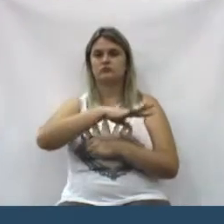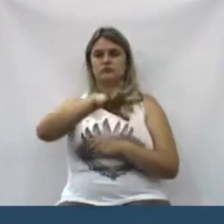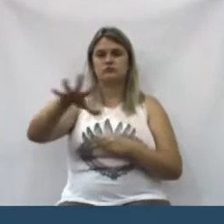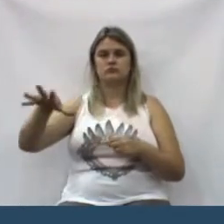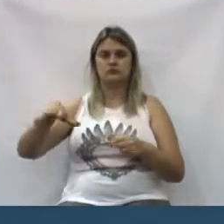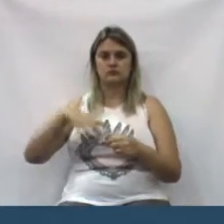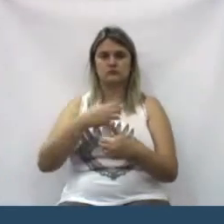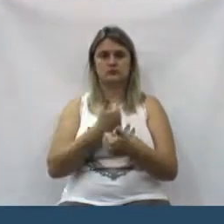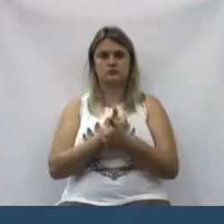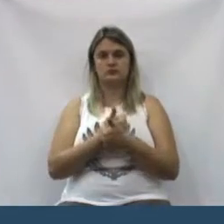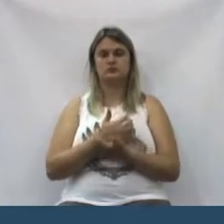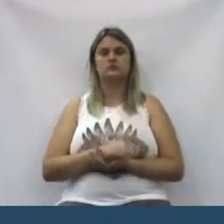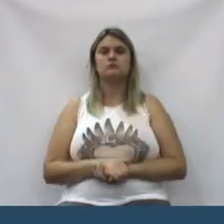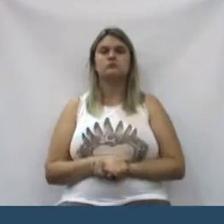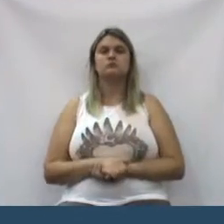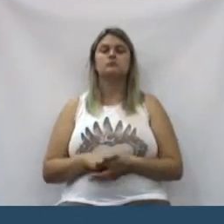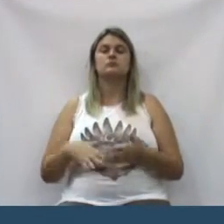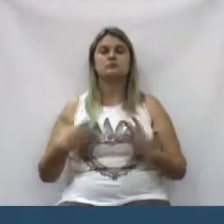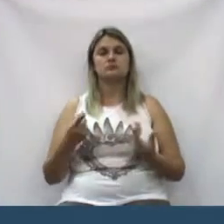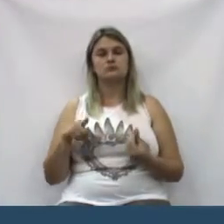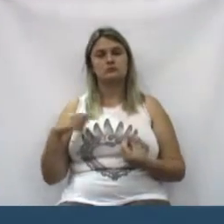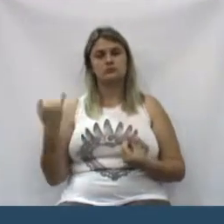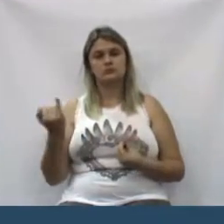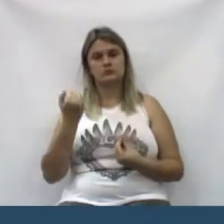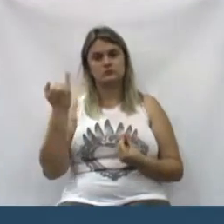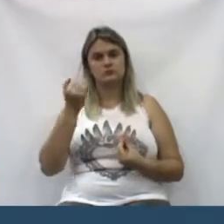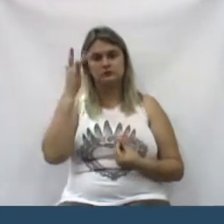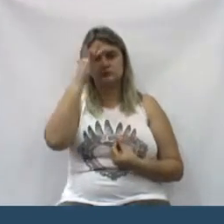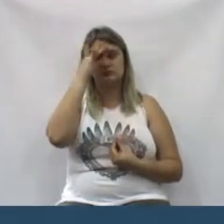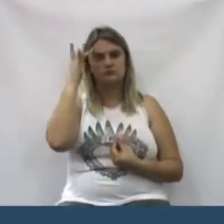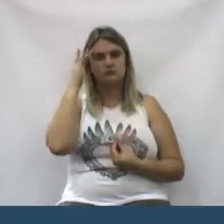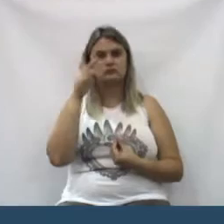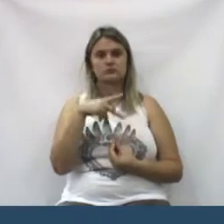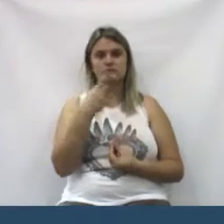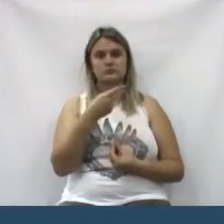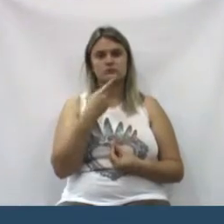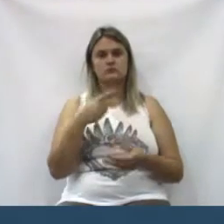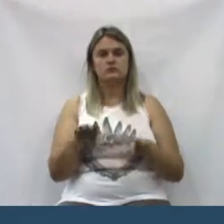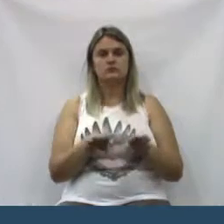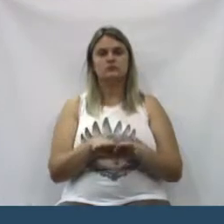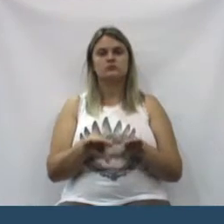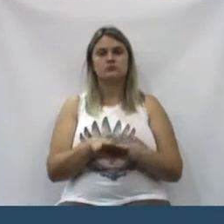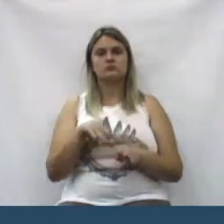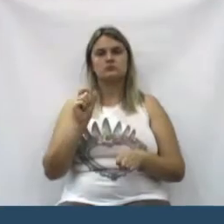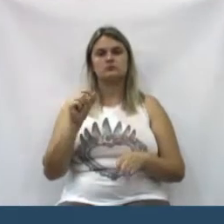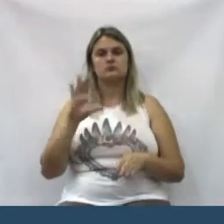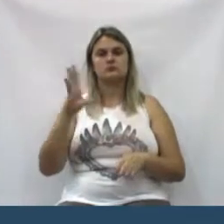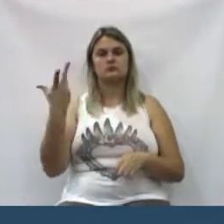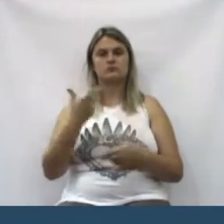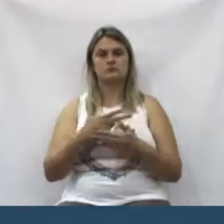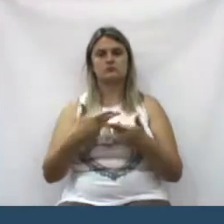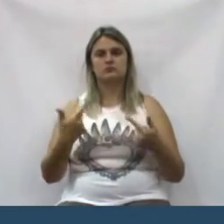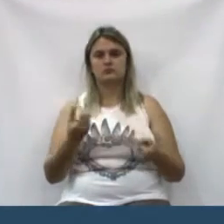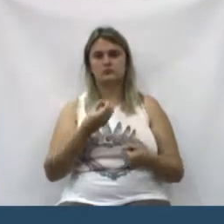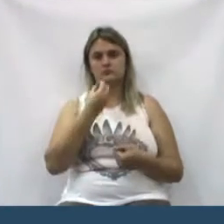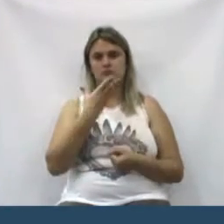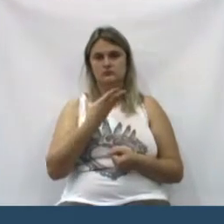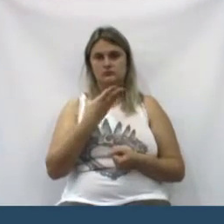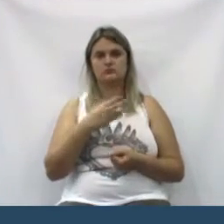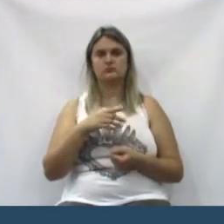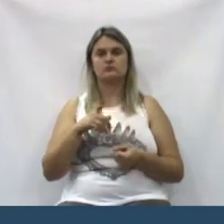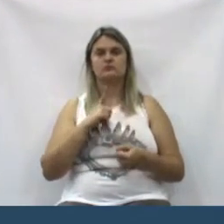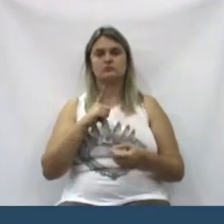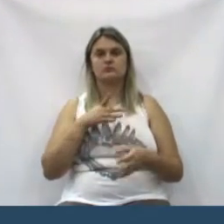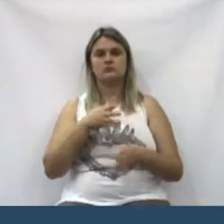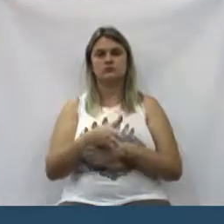aquela região toda ali. Então, é muito importante a gente falar também o que é ter acontecido de bom. E